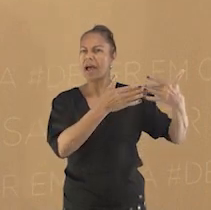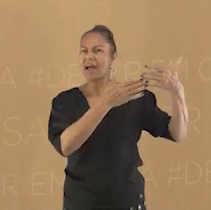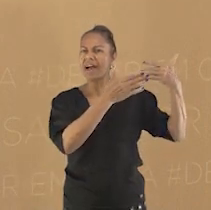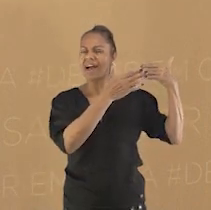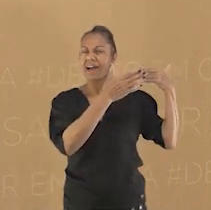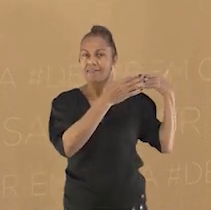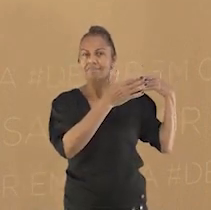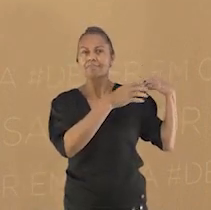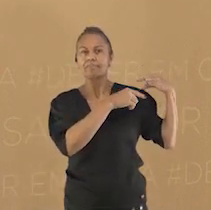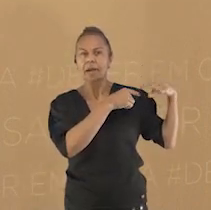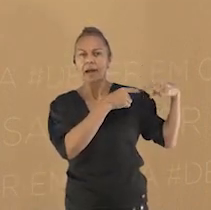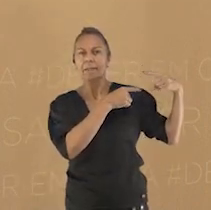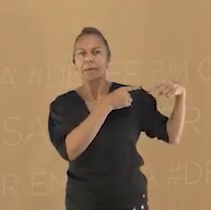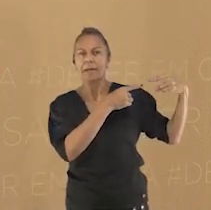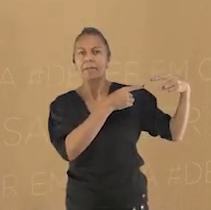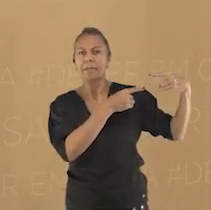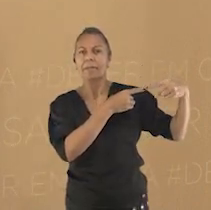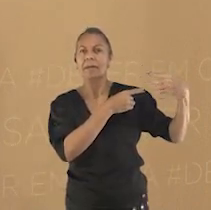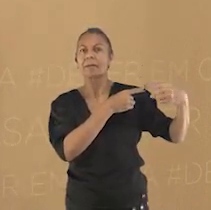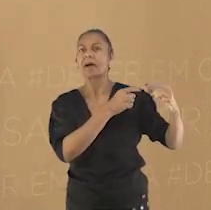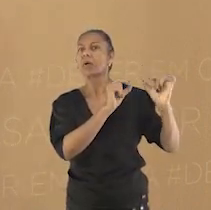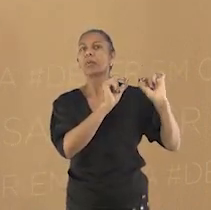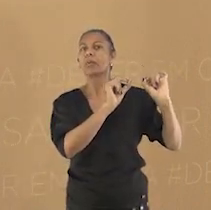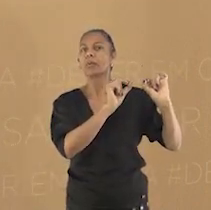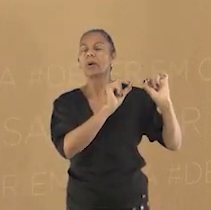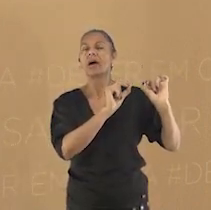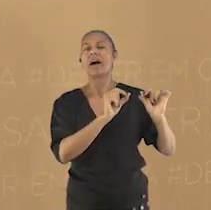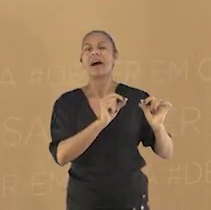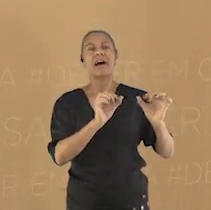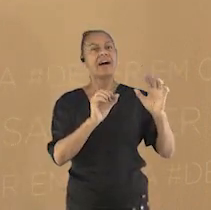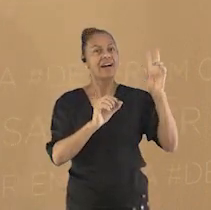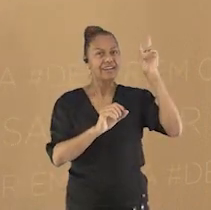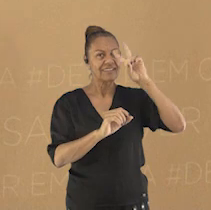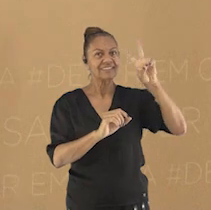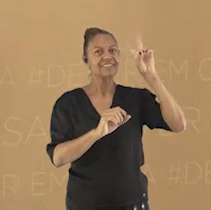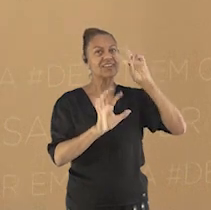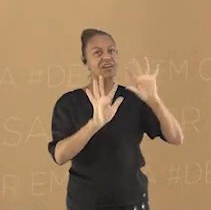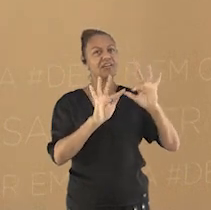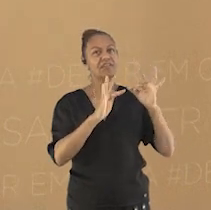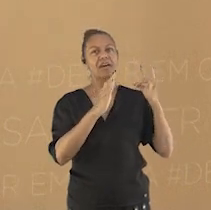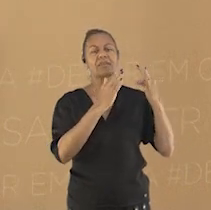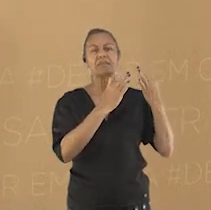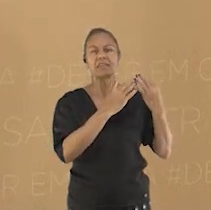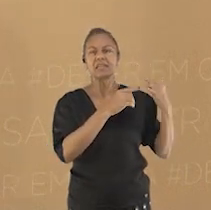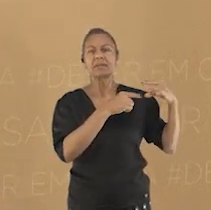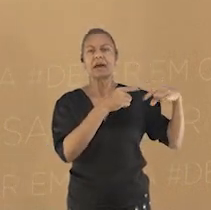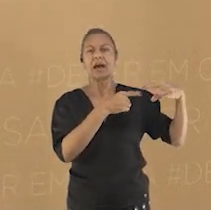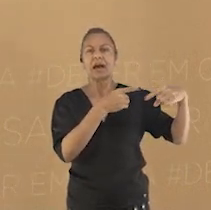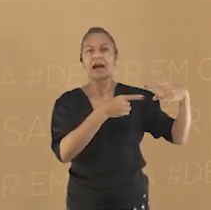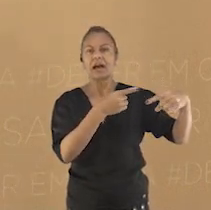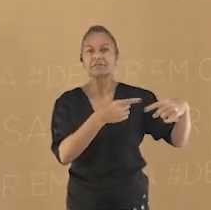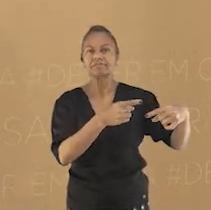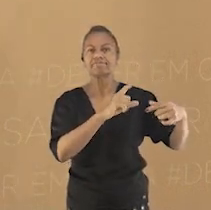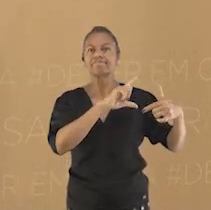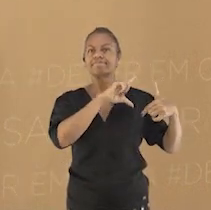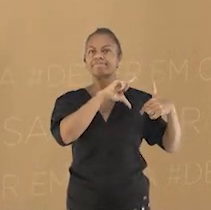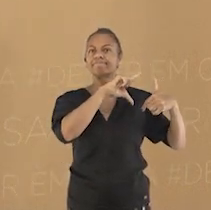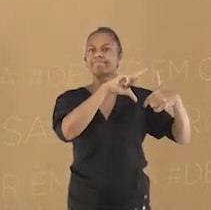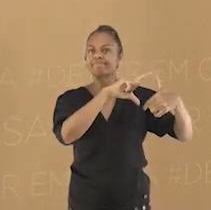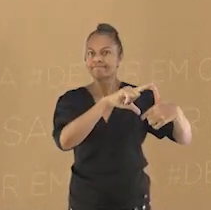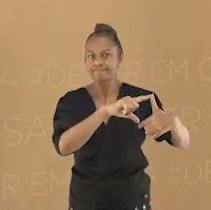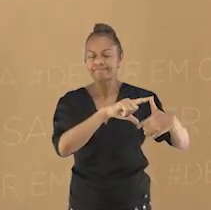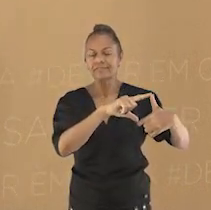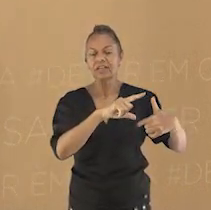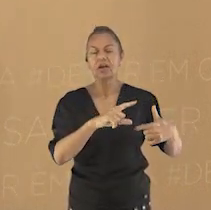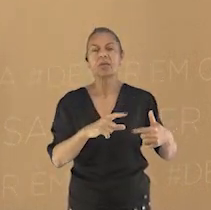histórias dos antepassados, que se relacionam com o cotidiano atual das aldeias. Os cantos e as danças